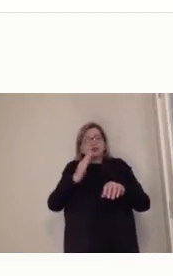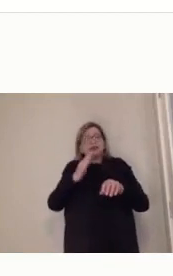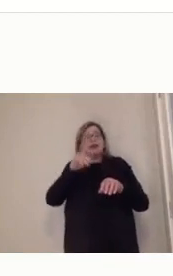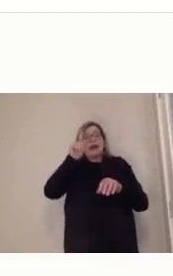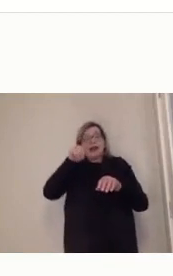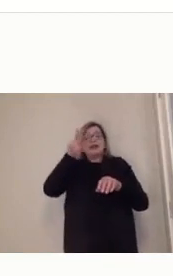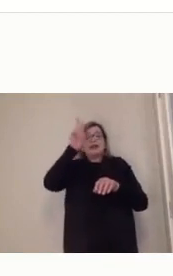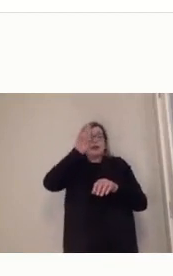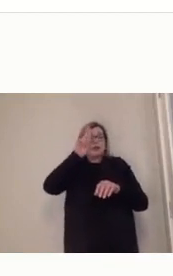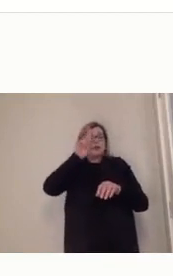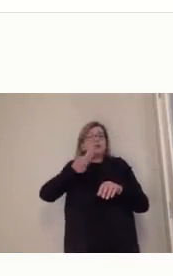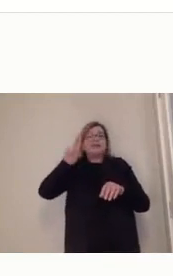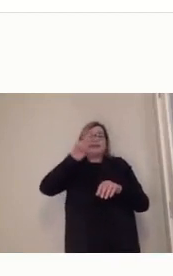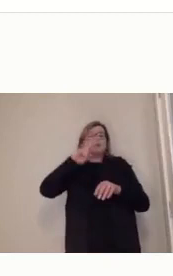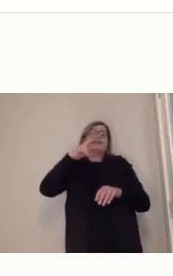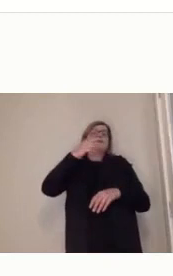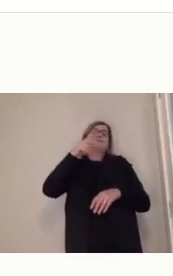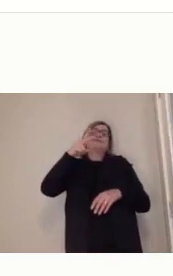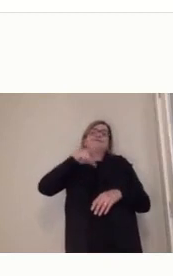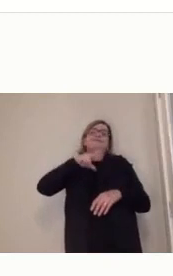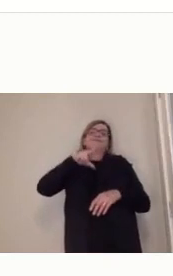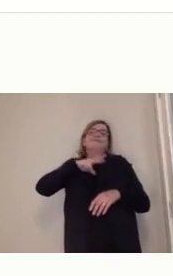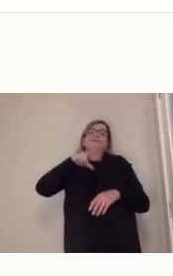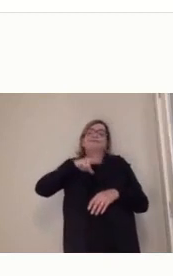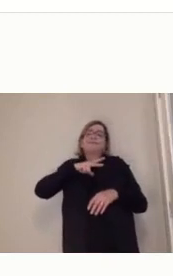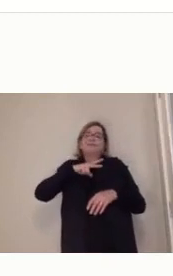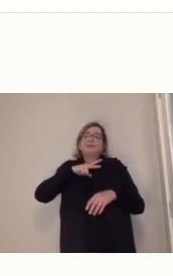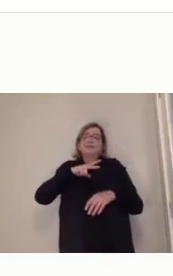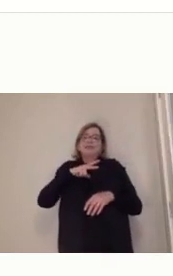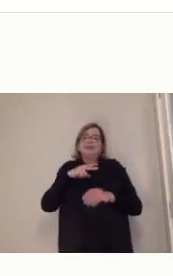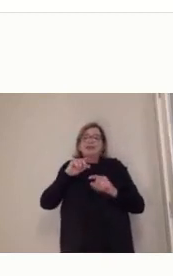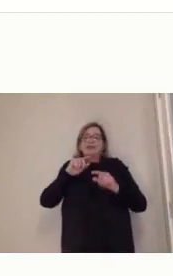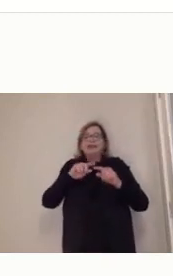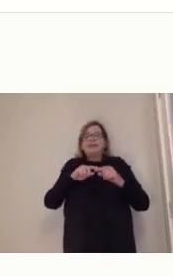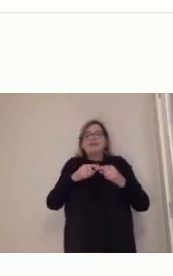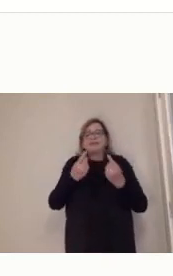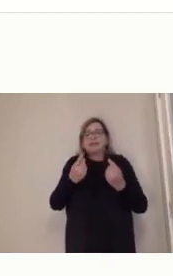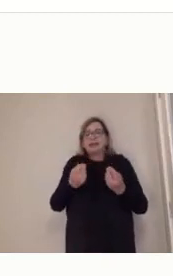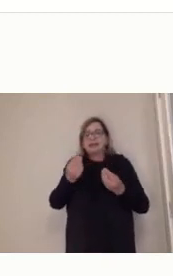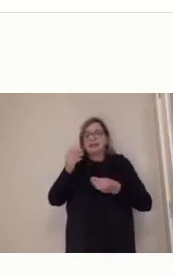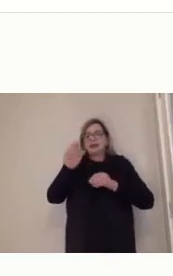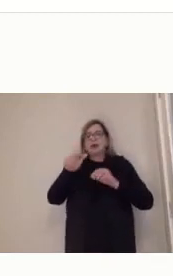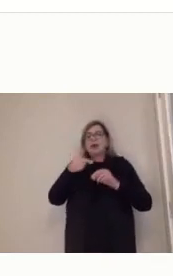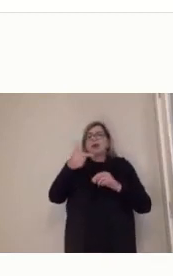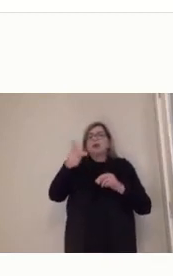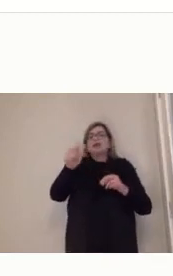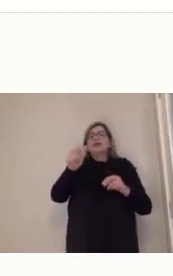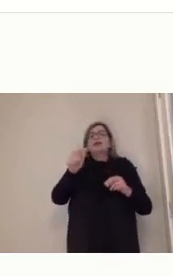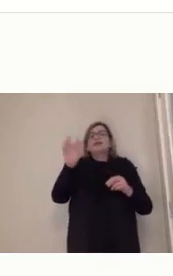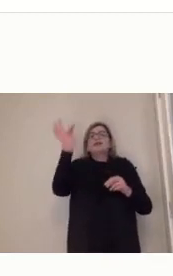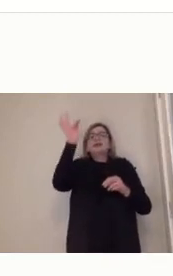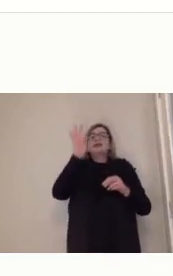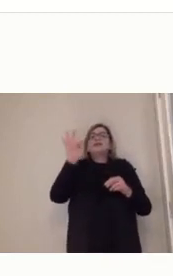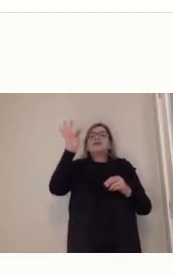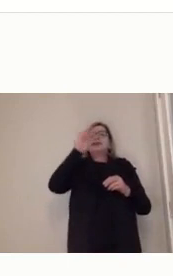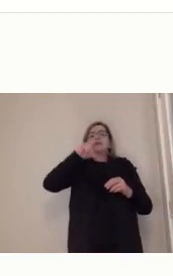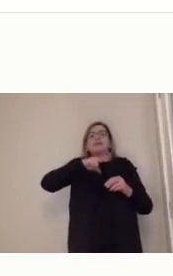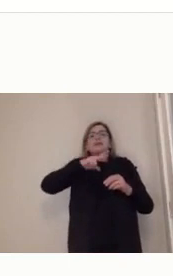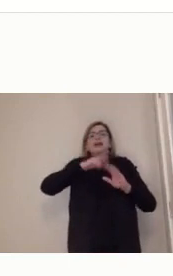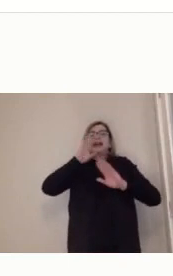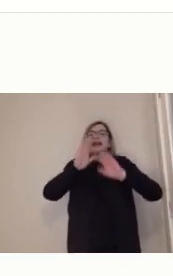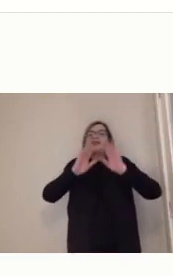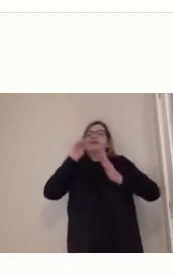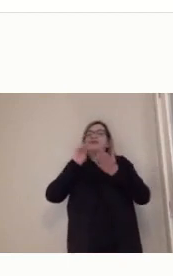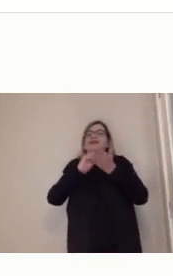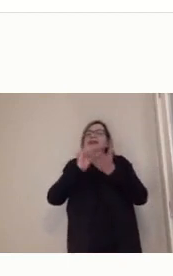particulares que não têm um compromisso realmente com a qualidade do ensino. E isso é uma preocupação. Mas público mesmo é um percentual